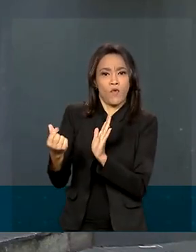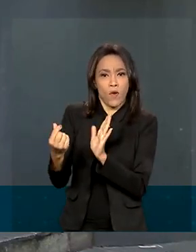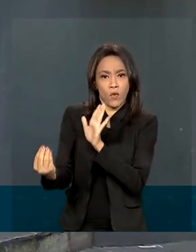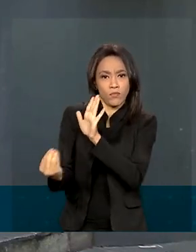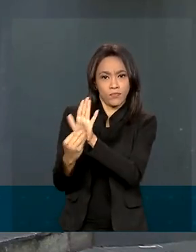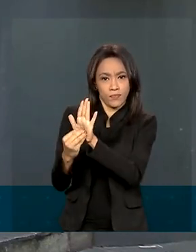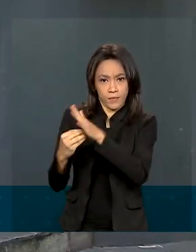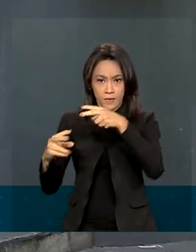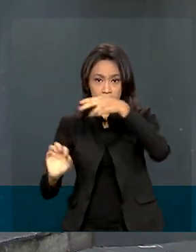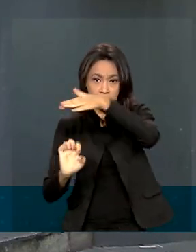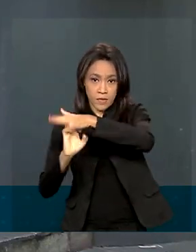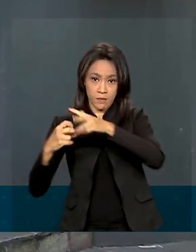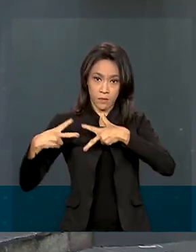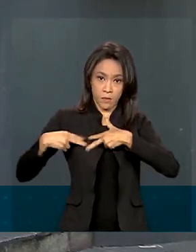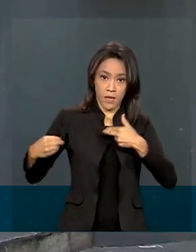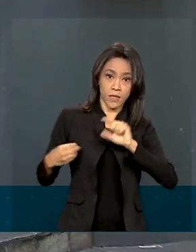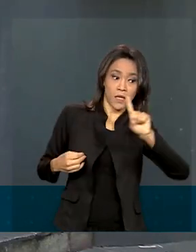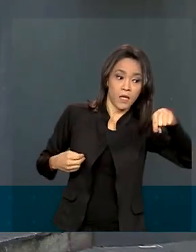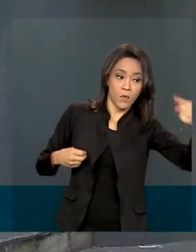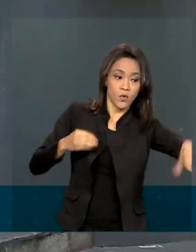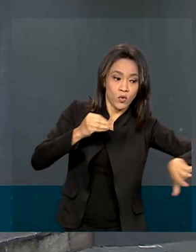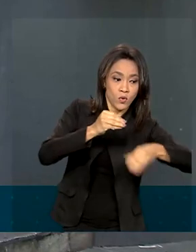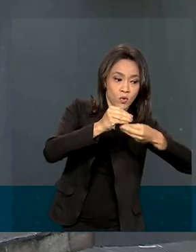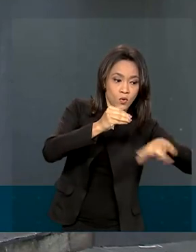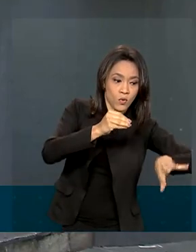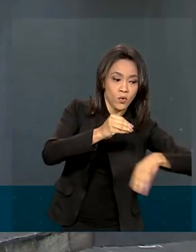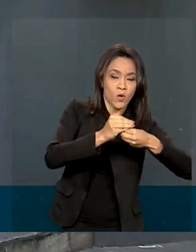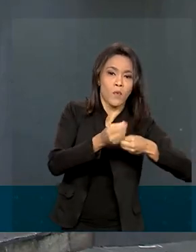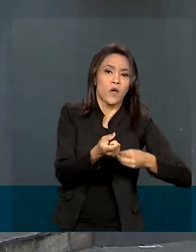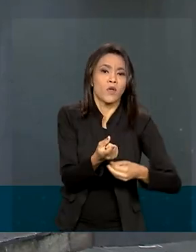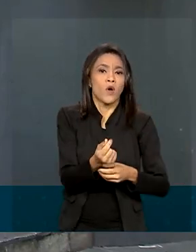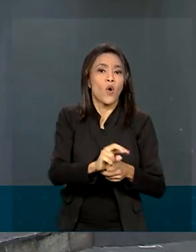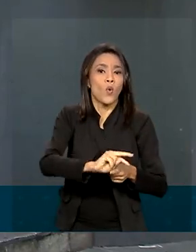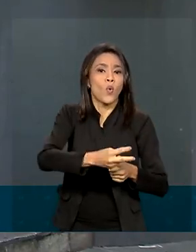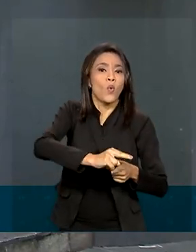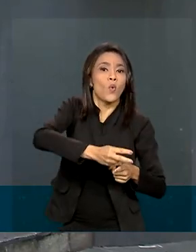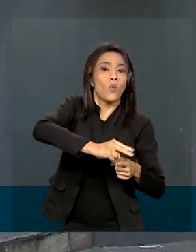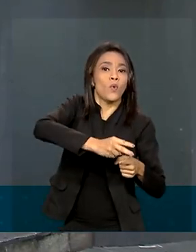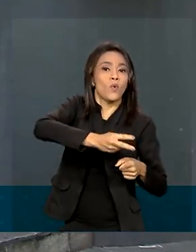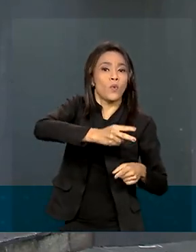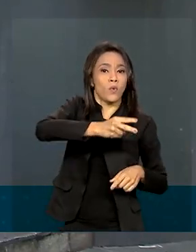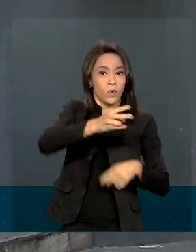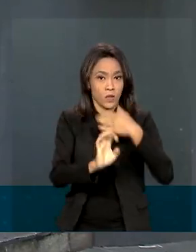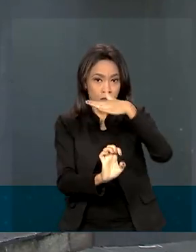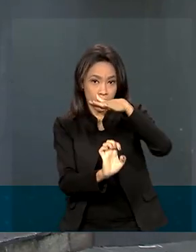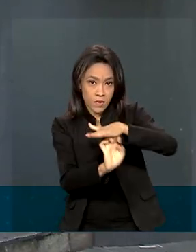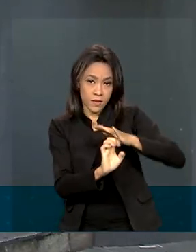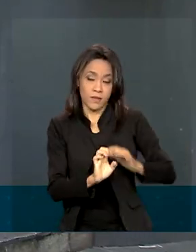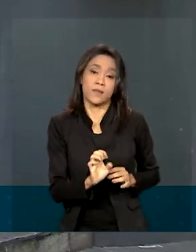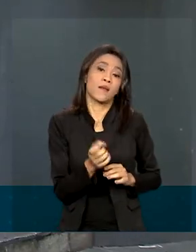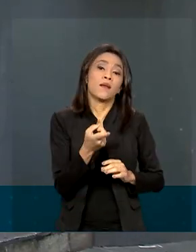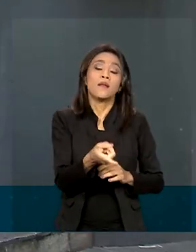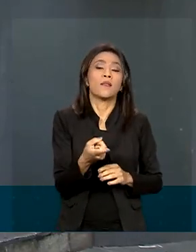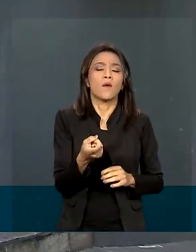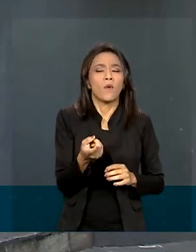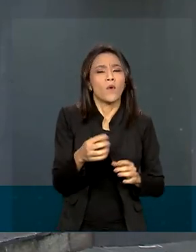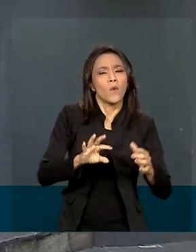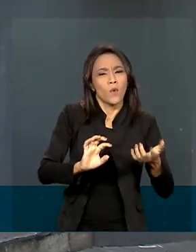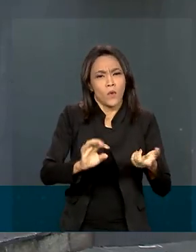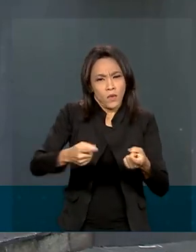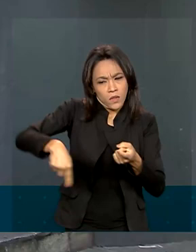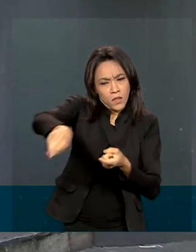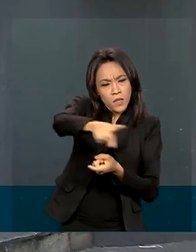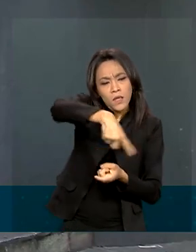são somadas também as margens de lucro das distribuidoras e, no caso do gás natural veicular, a margem de lucro dos